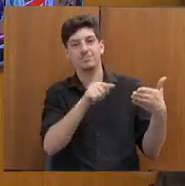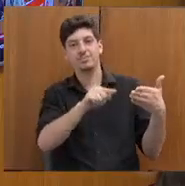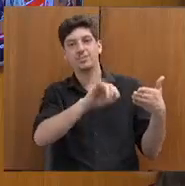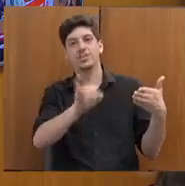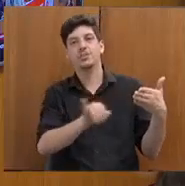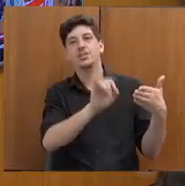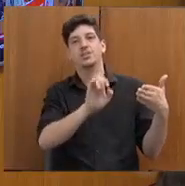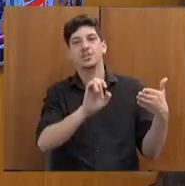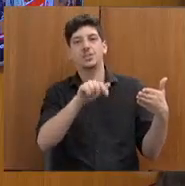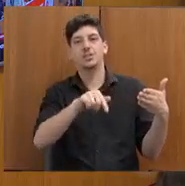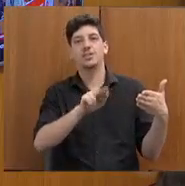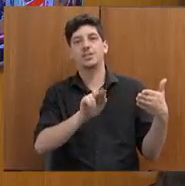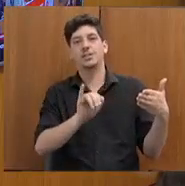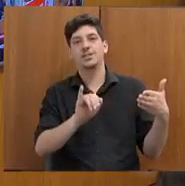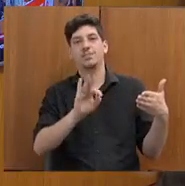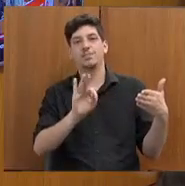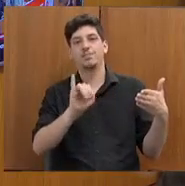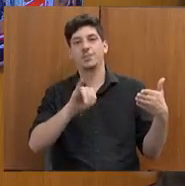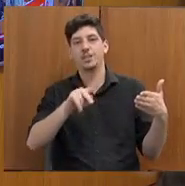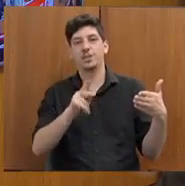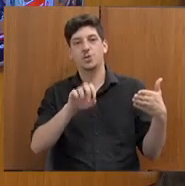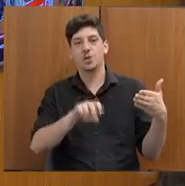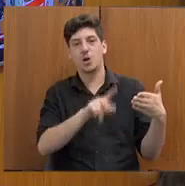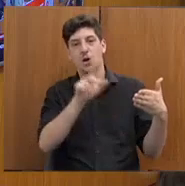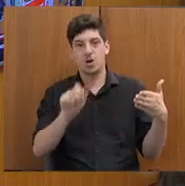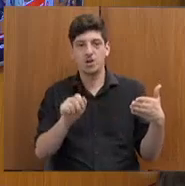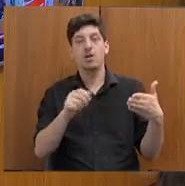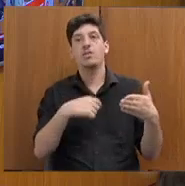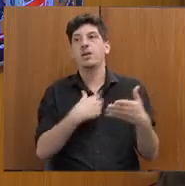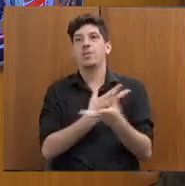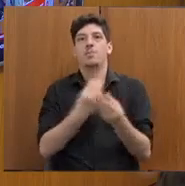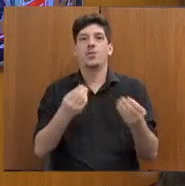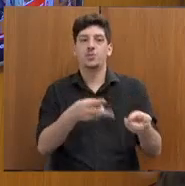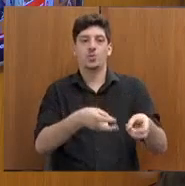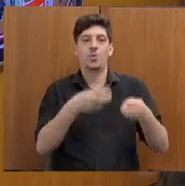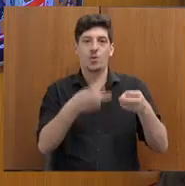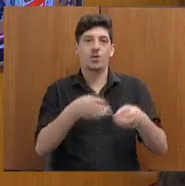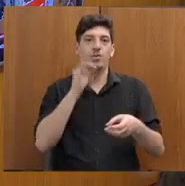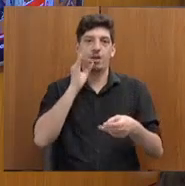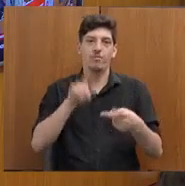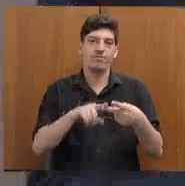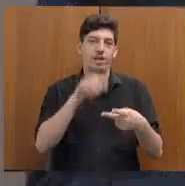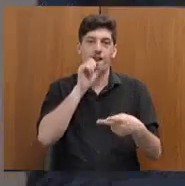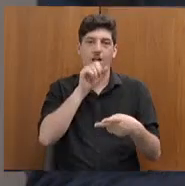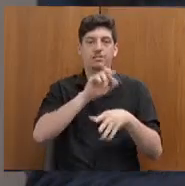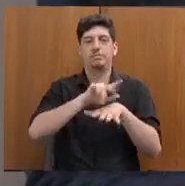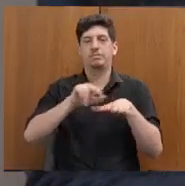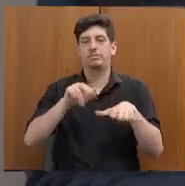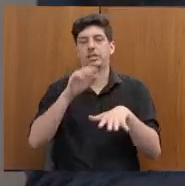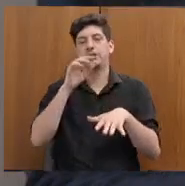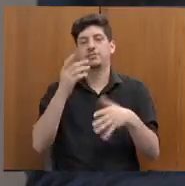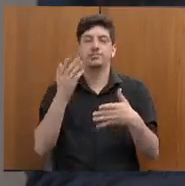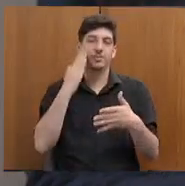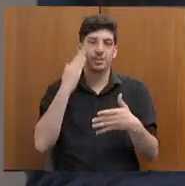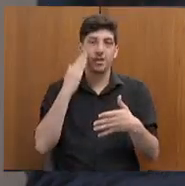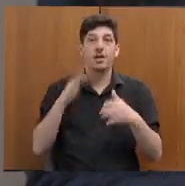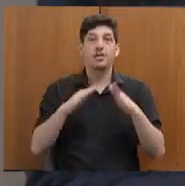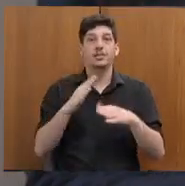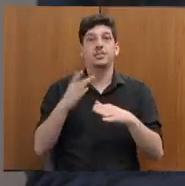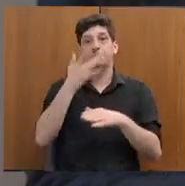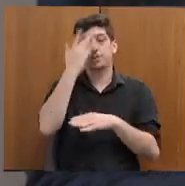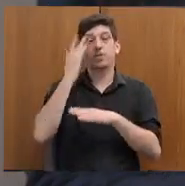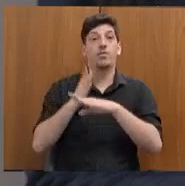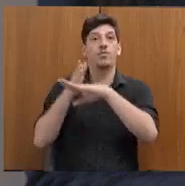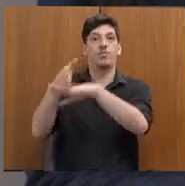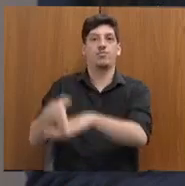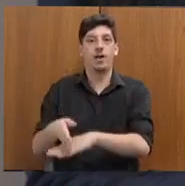para a colheita do café, para o corte da cana, enfim, para a colheita da laranja, muitos dos nossos vão para essas regiões, não conseguem sequer, às vezes, voltar, precisam do nosso